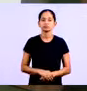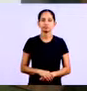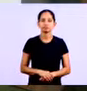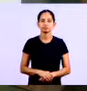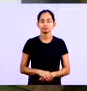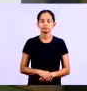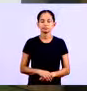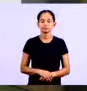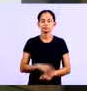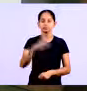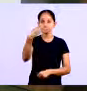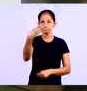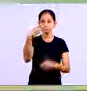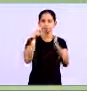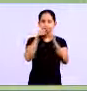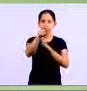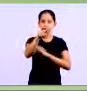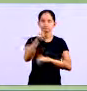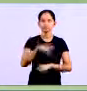Para a questão 3